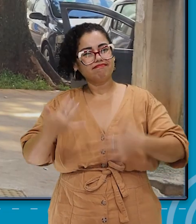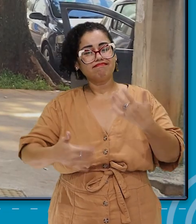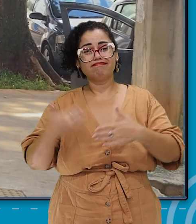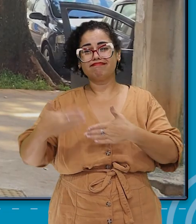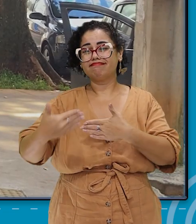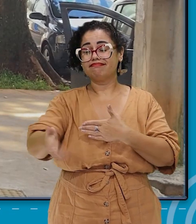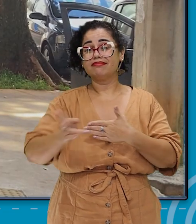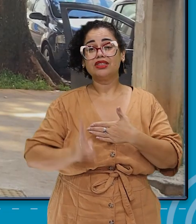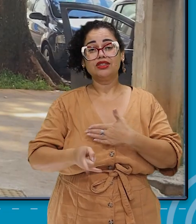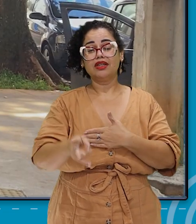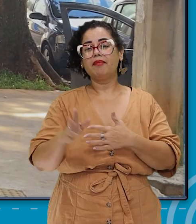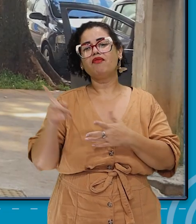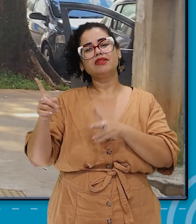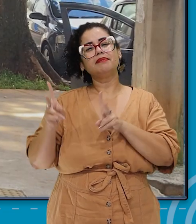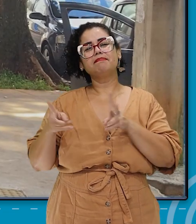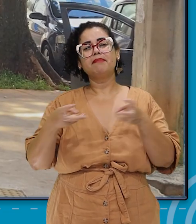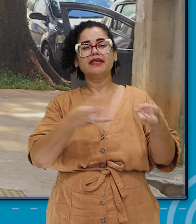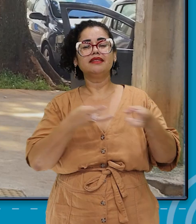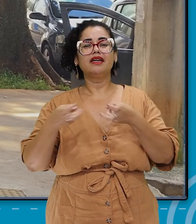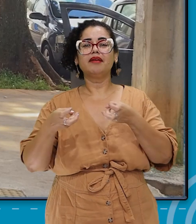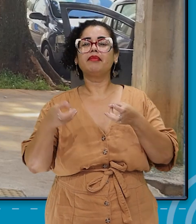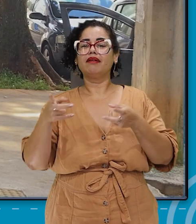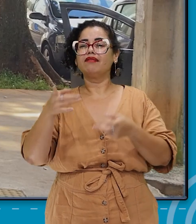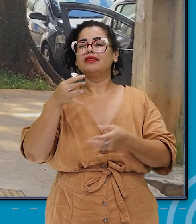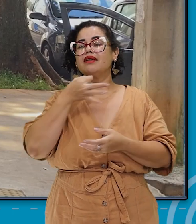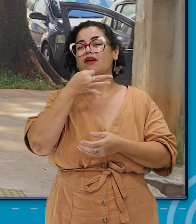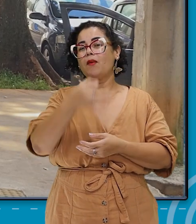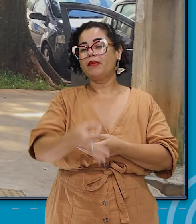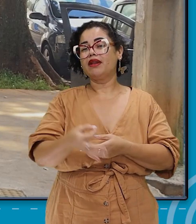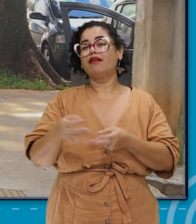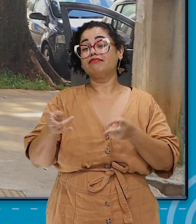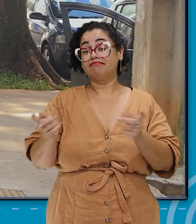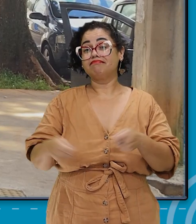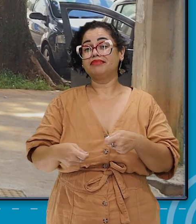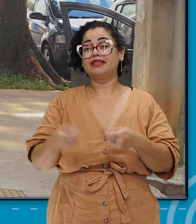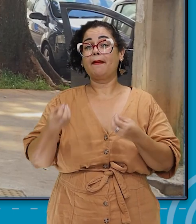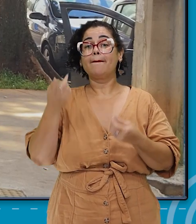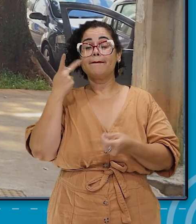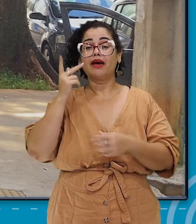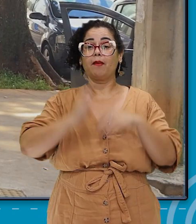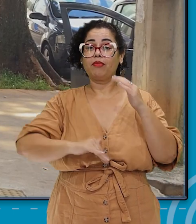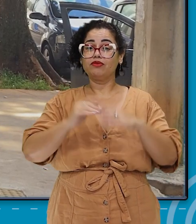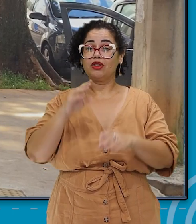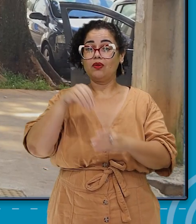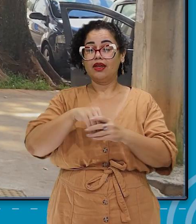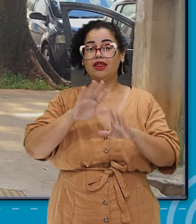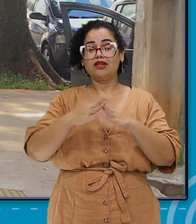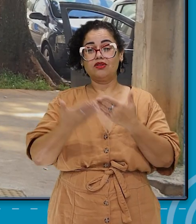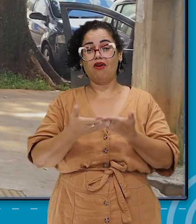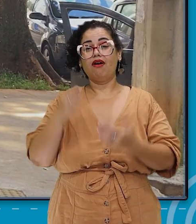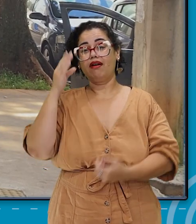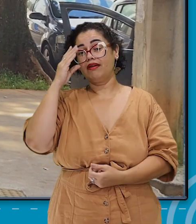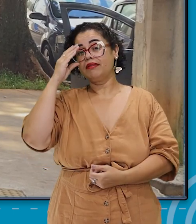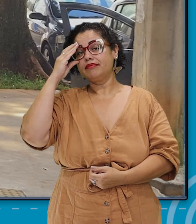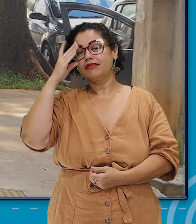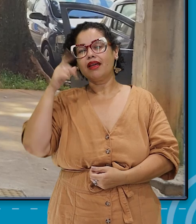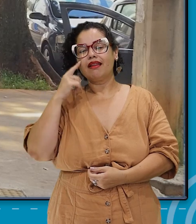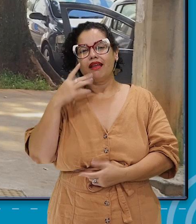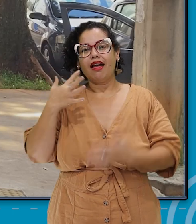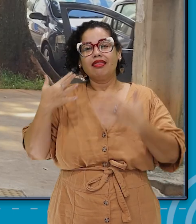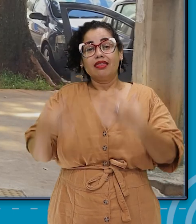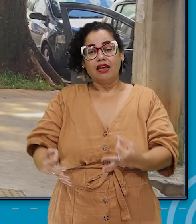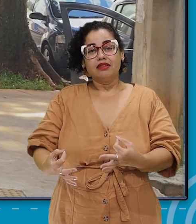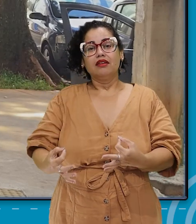o tempo todo. Qual é o olhar que você, a dica do olhar que você dá para o profissional que está na escola, para prestar